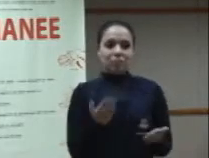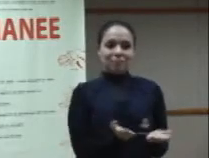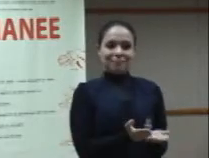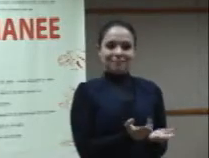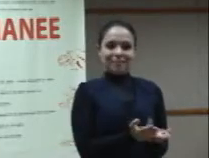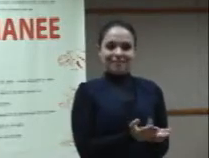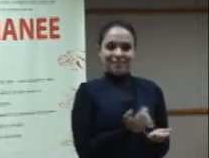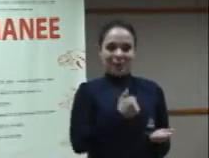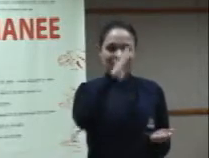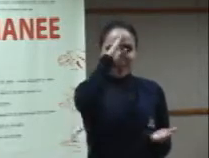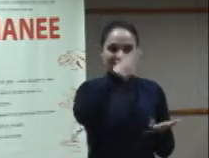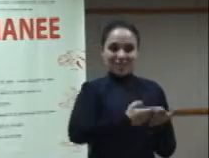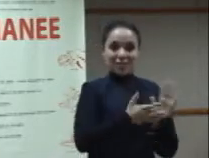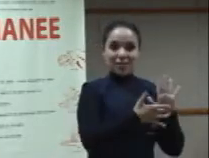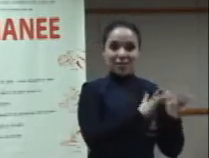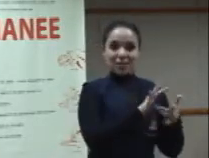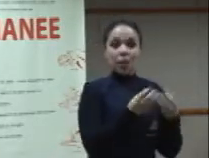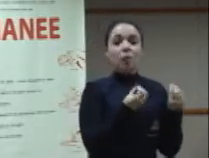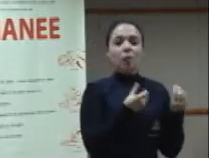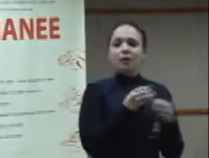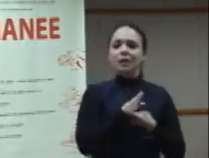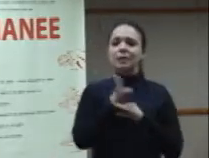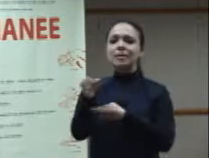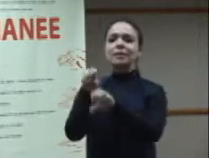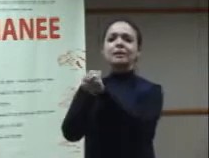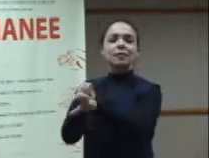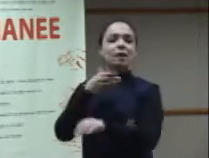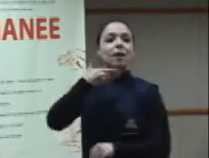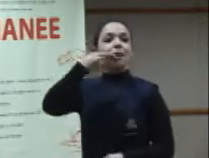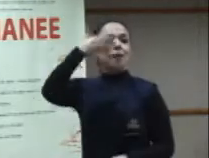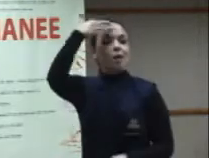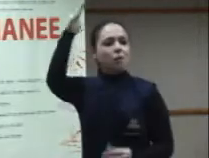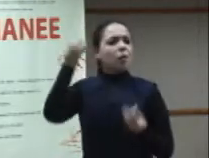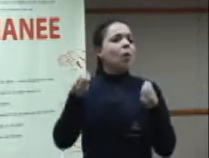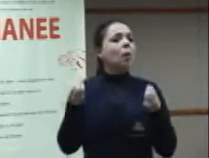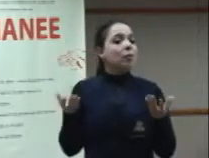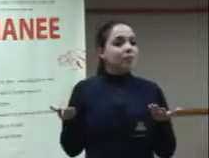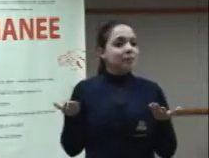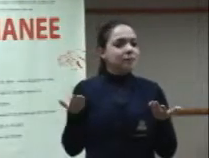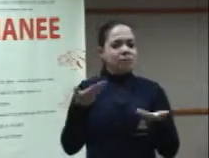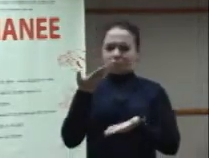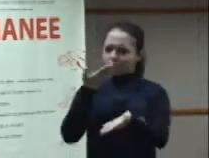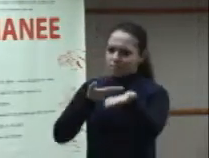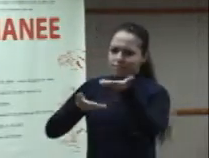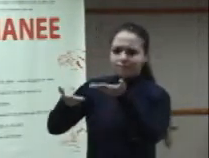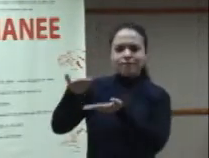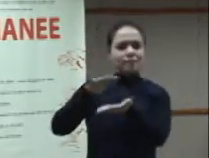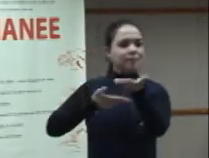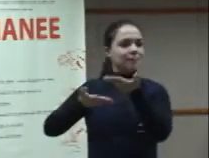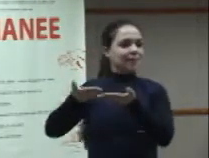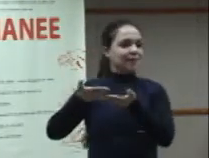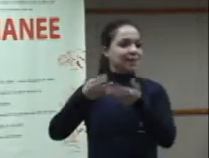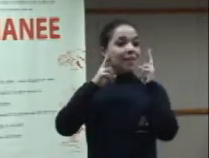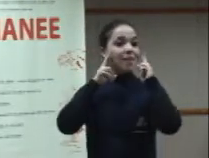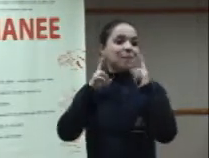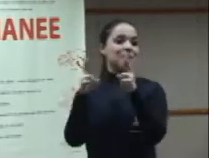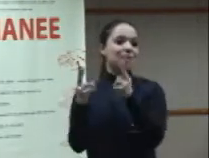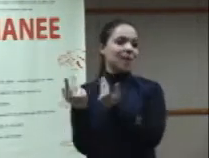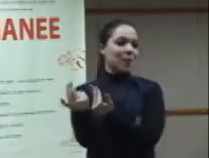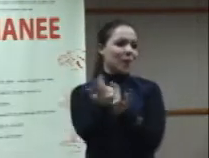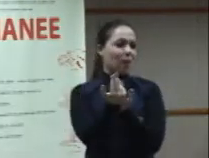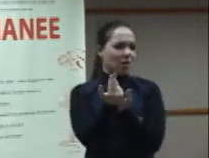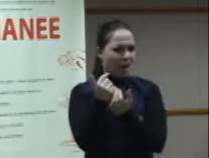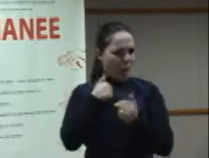é um desafio muito grande. E nós conseguimos estabelecer diálogo pela via das semelhanças, e não pela via das